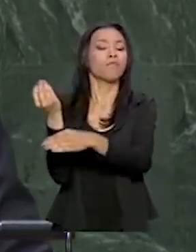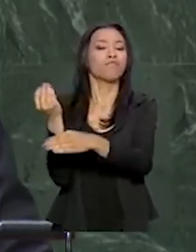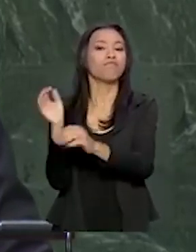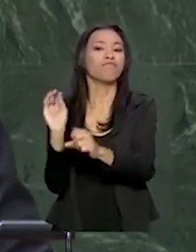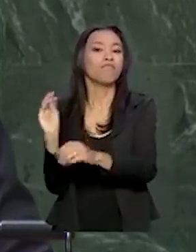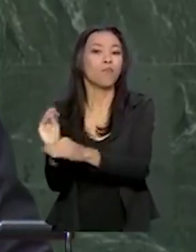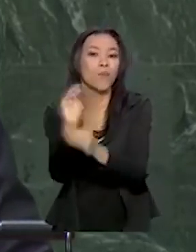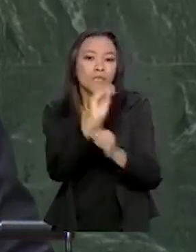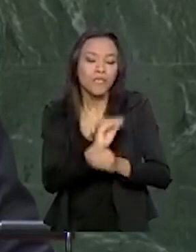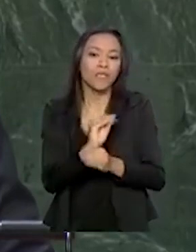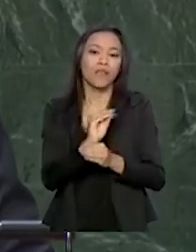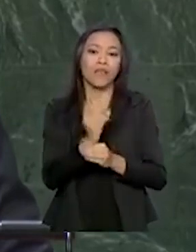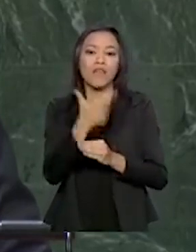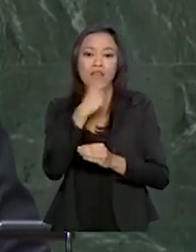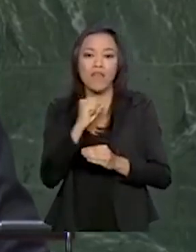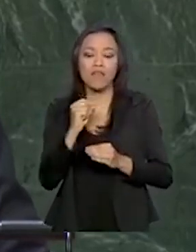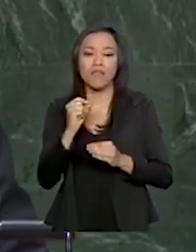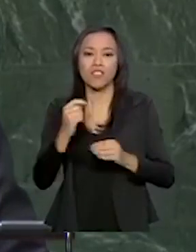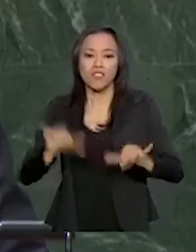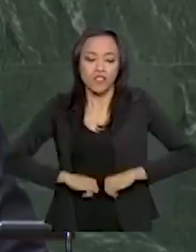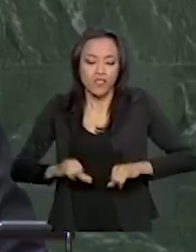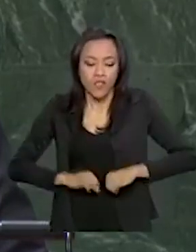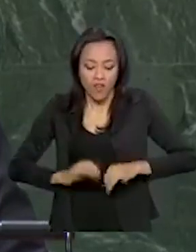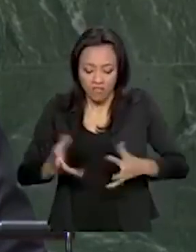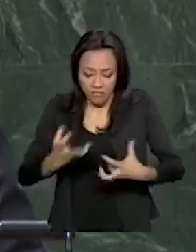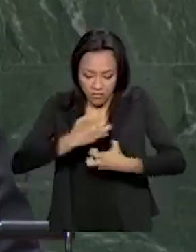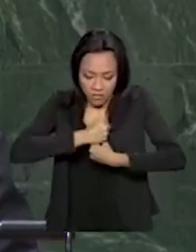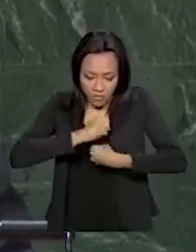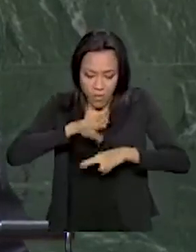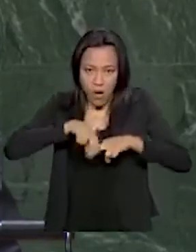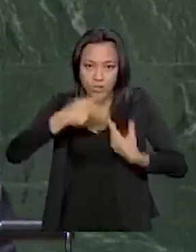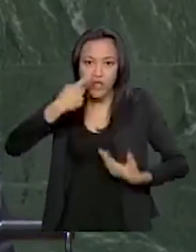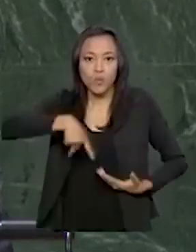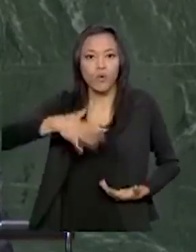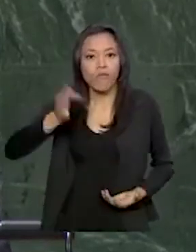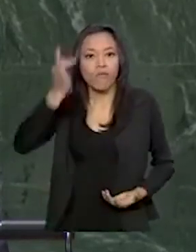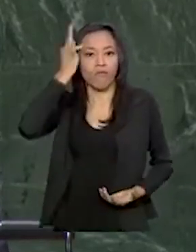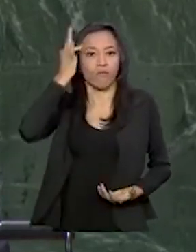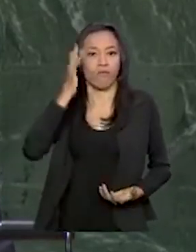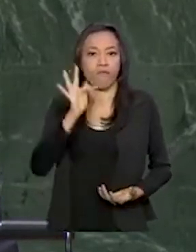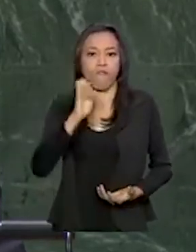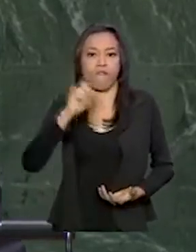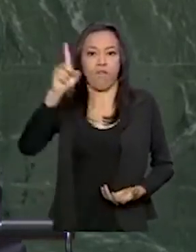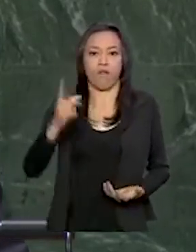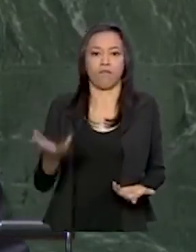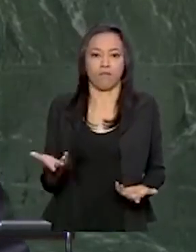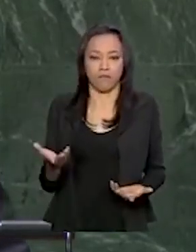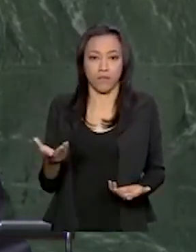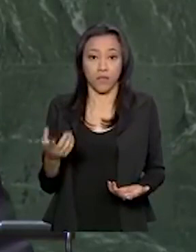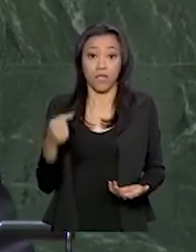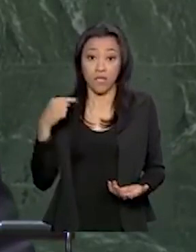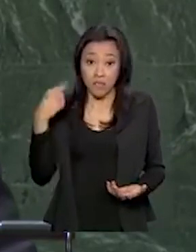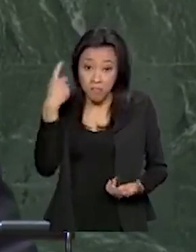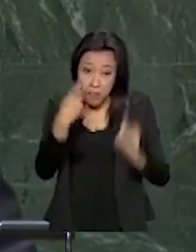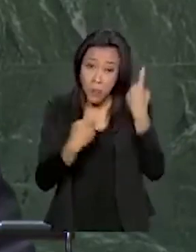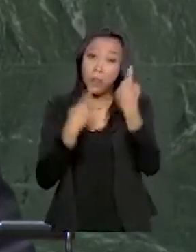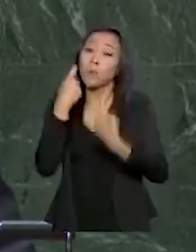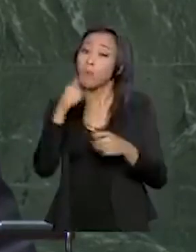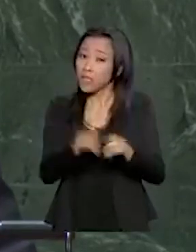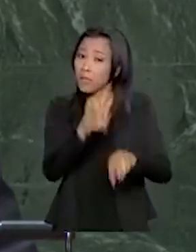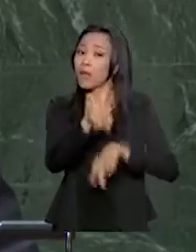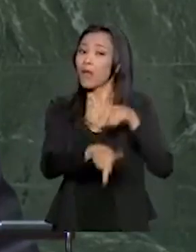que se veem oprimidos por causa de sua fé. Preocupam o povo brasileiro,